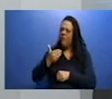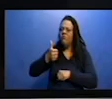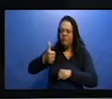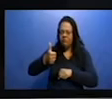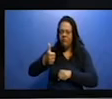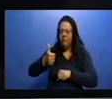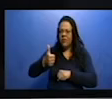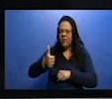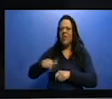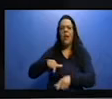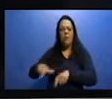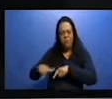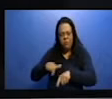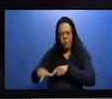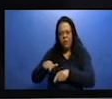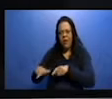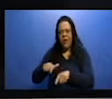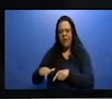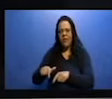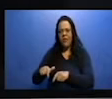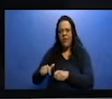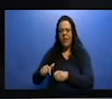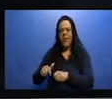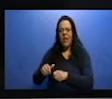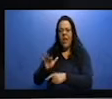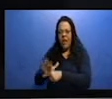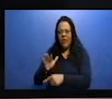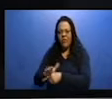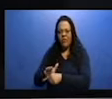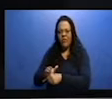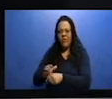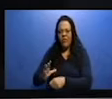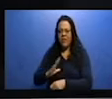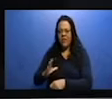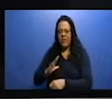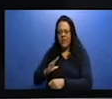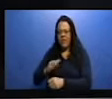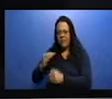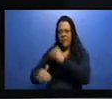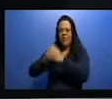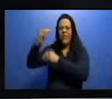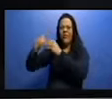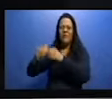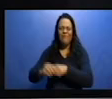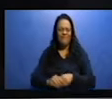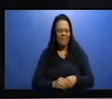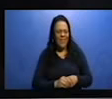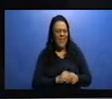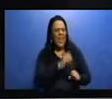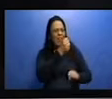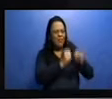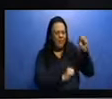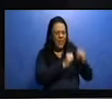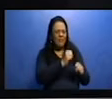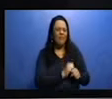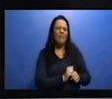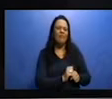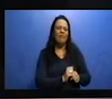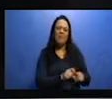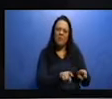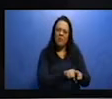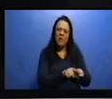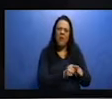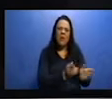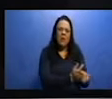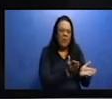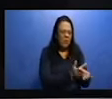infraestrutura para a cidade, né? Mas também ela trouxe diversos problemas sociais, né? e ambientais, né? Como, por exemplo, o